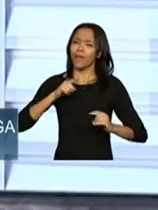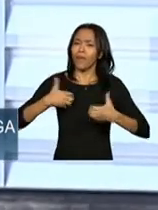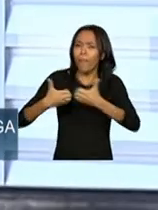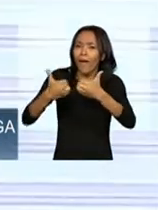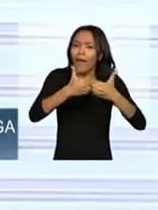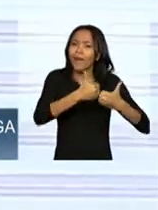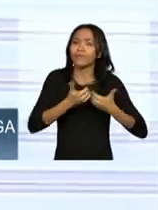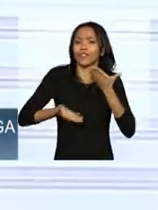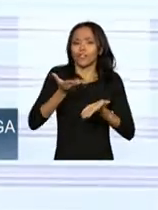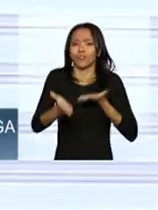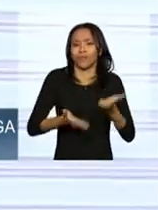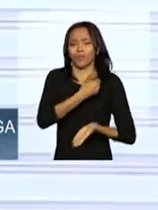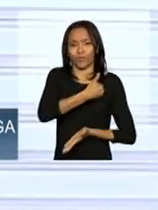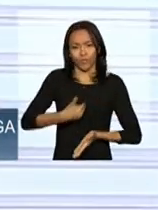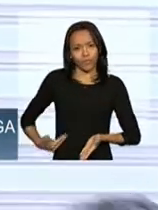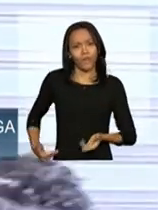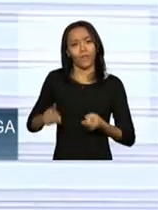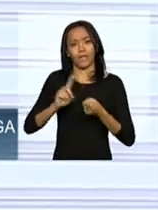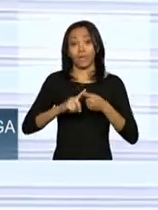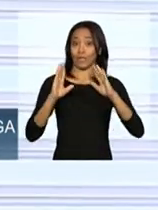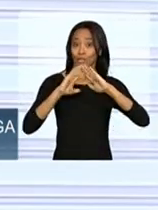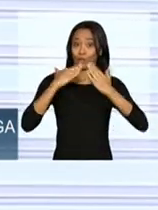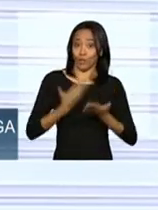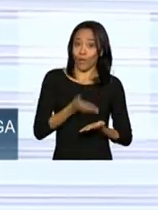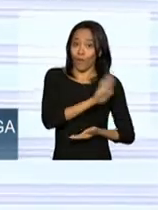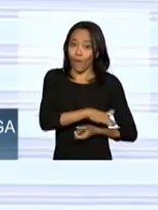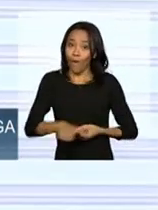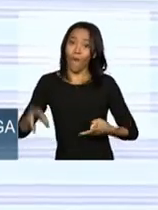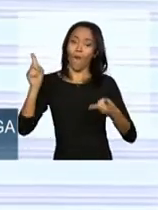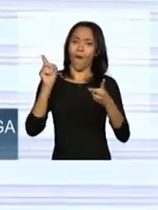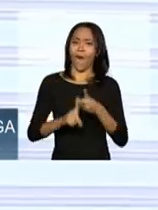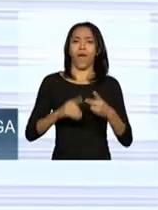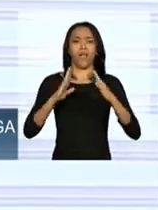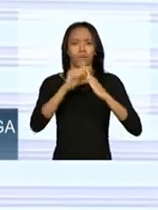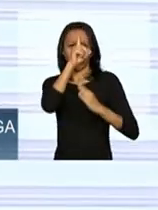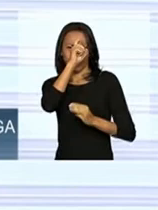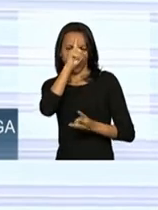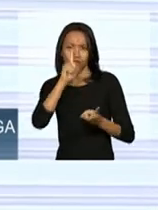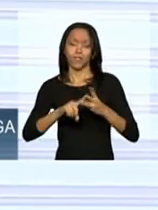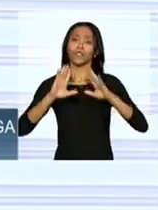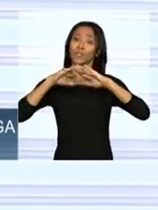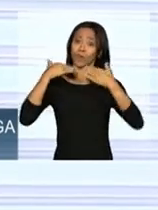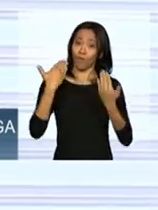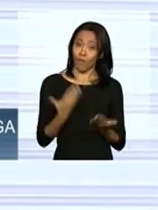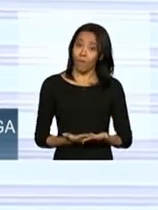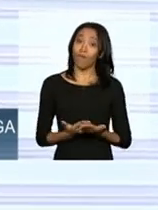como, por exemplo, creches, postos de saúde, escolas públicas.